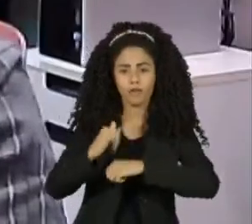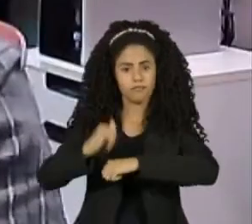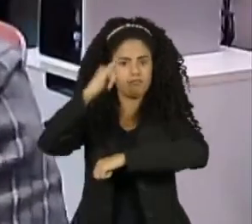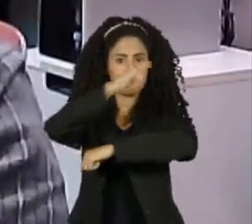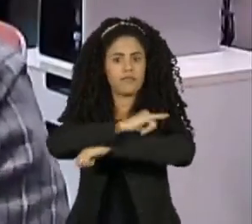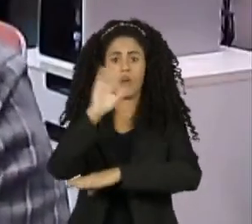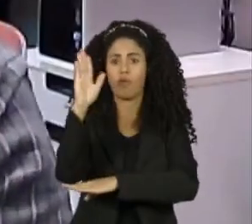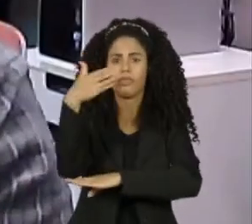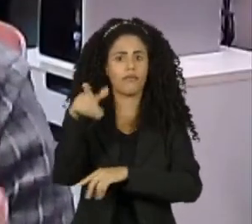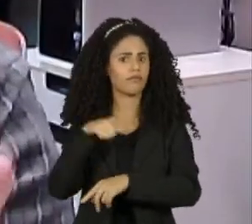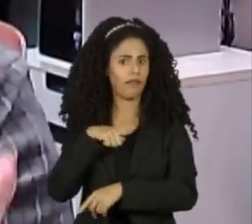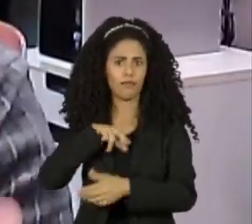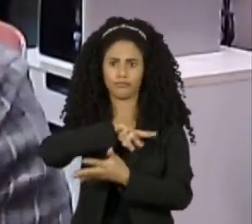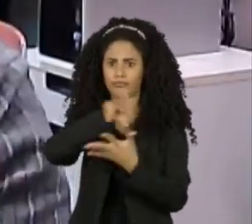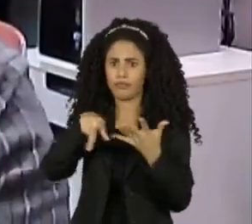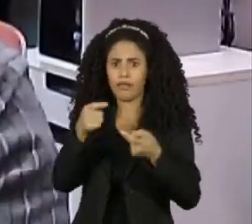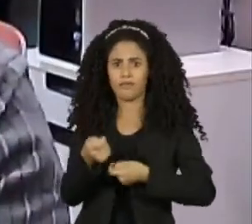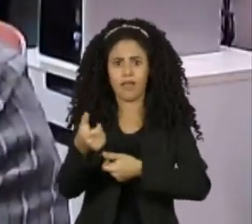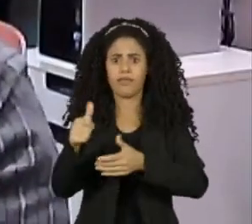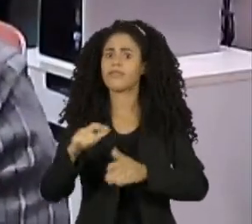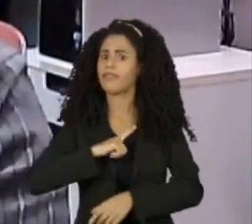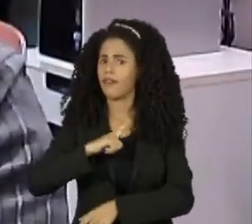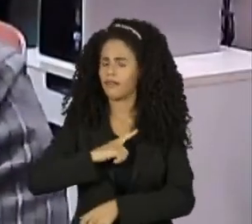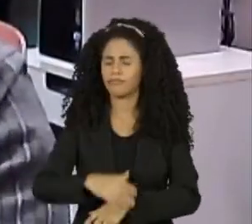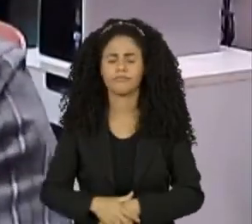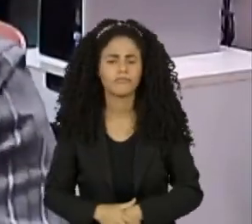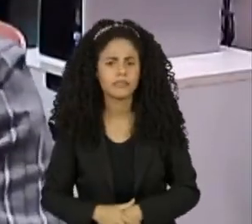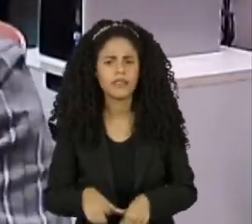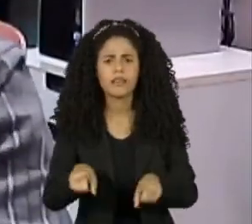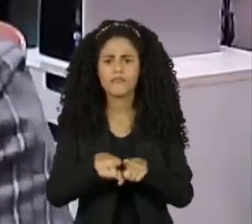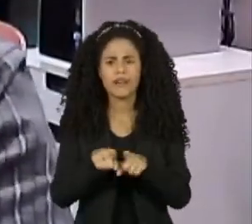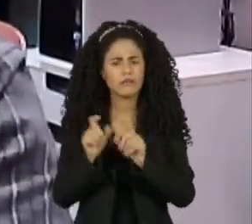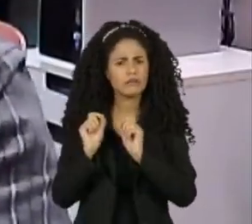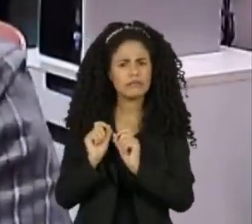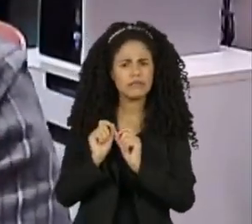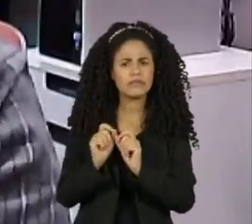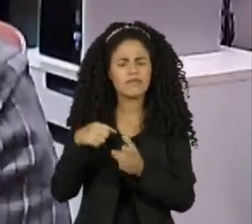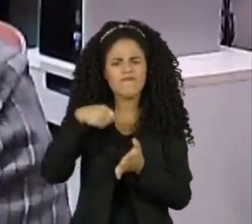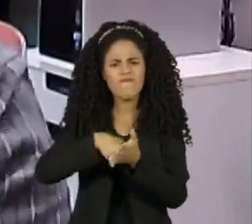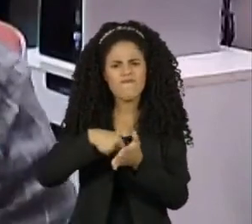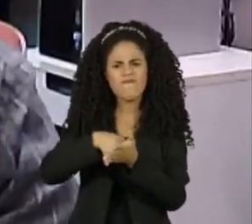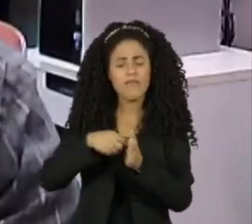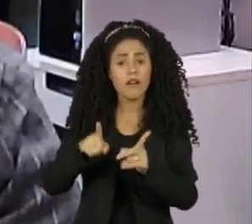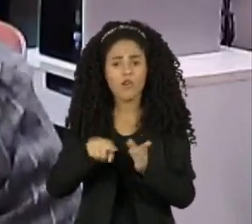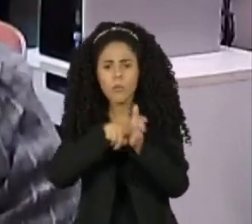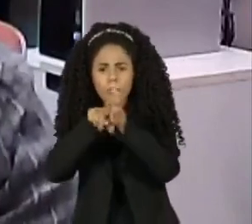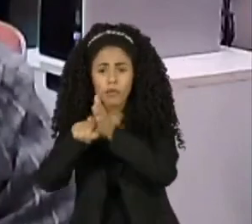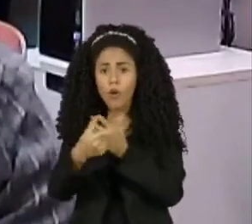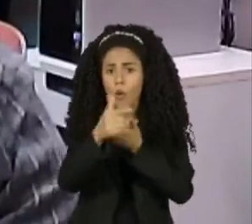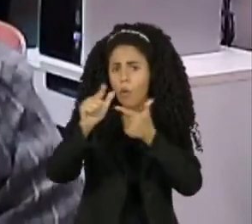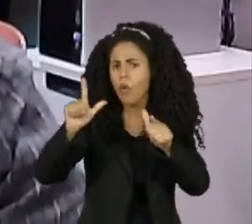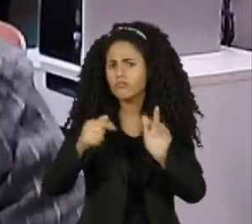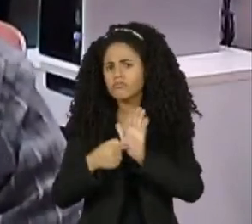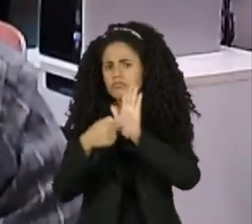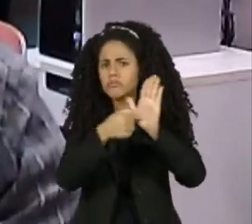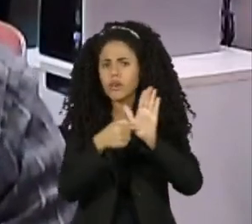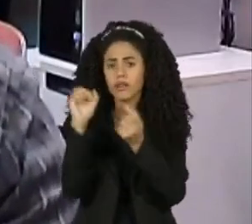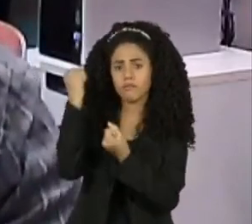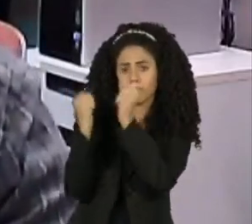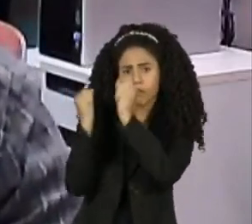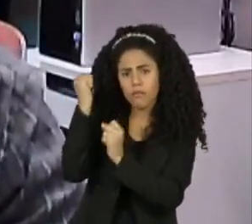A gente observa que isso é feito de forma sistemática. Tem outros estudos que mostram que a indústria